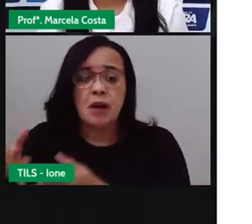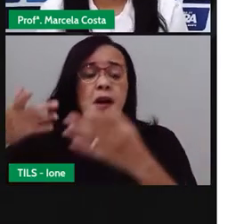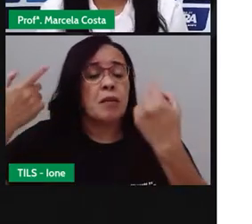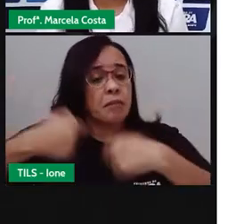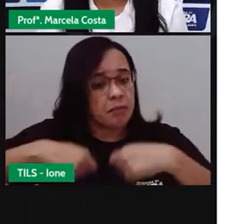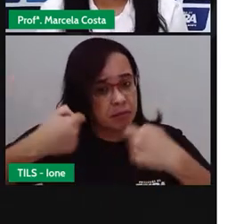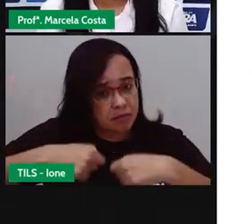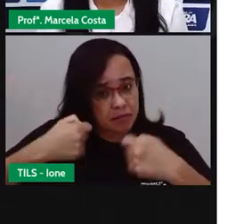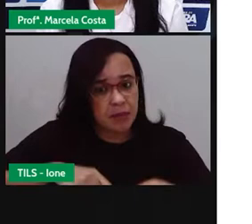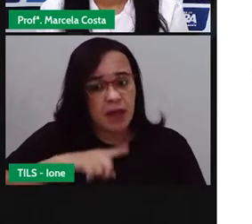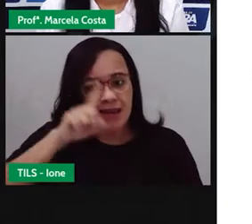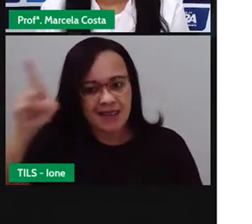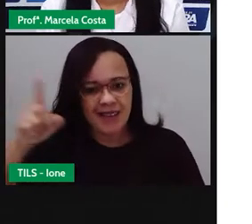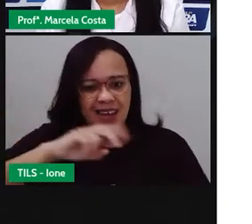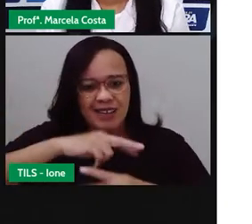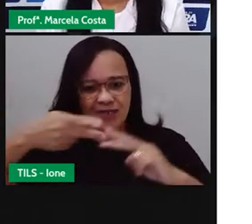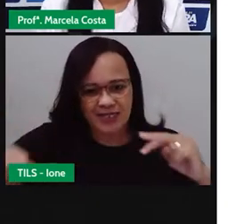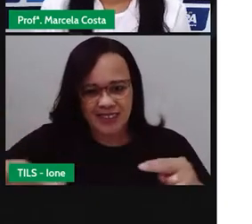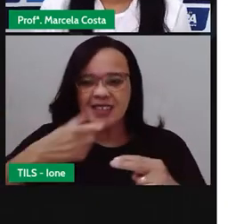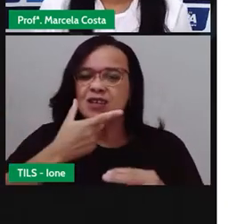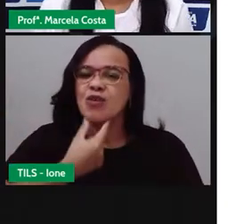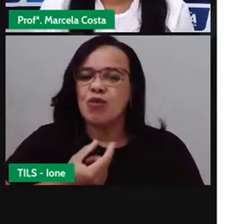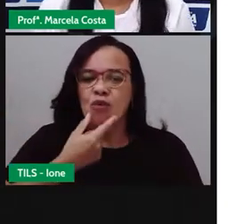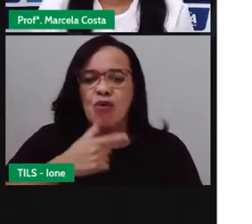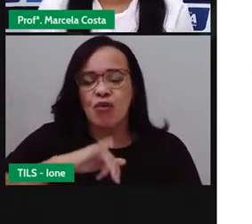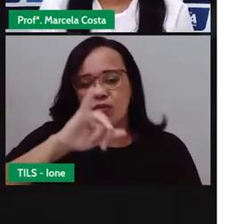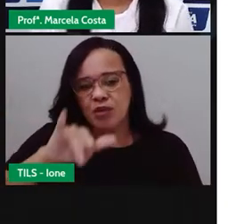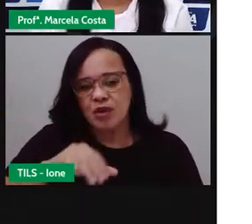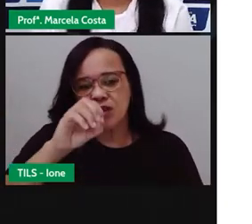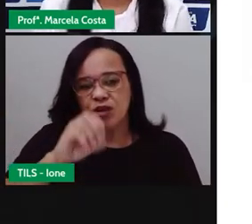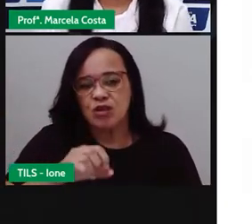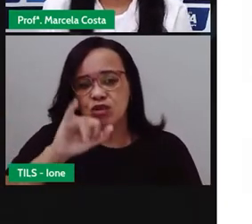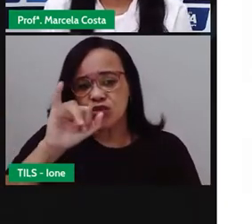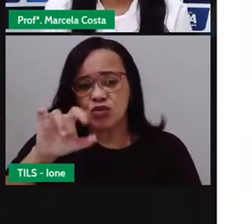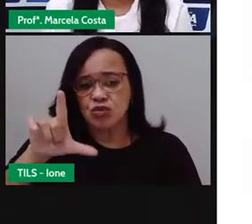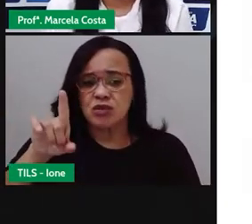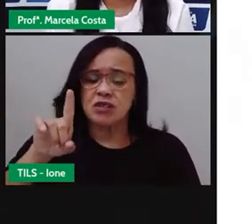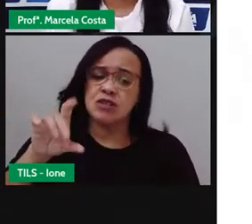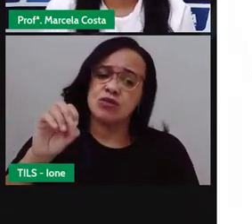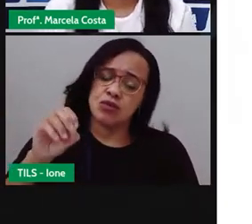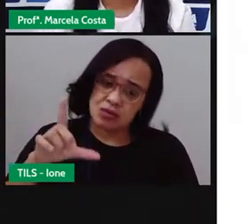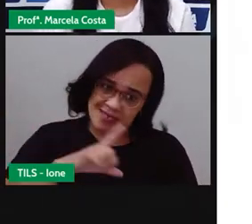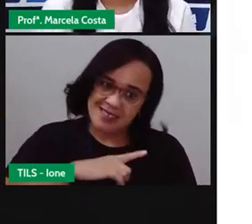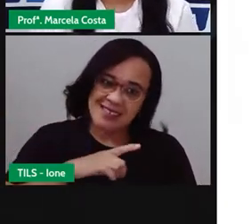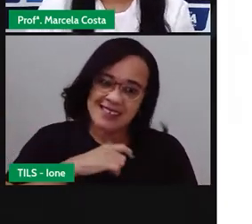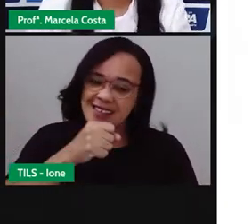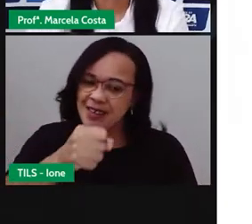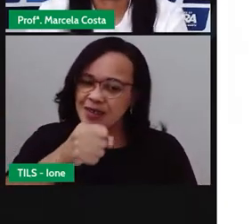de Correira. Tá? Então, vamos lá ver essa reportagem.